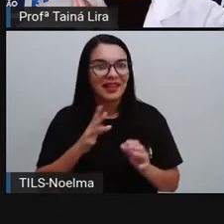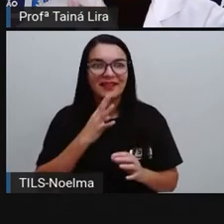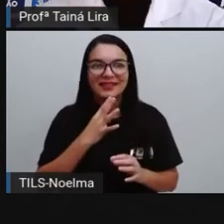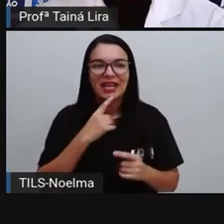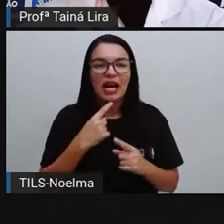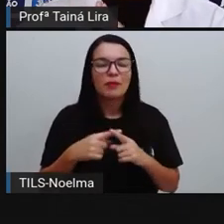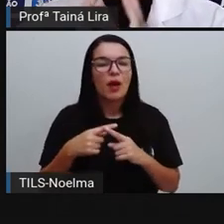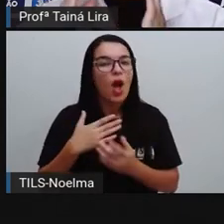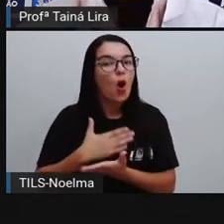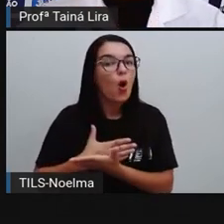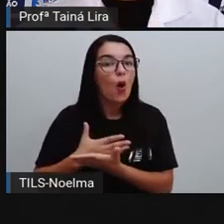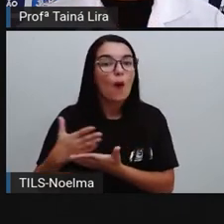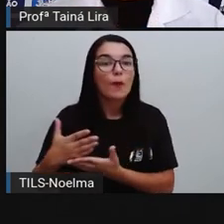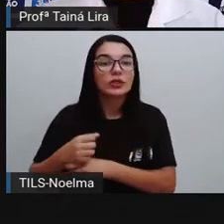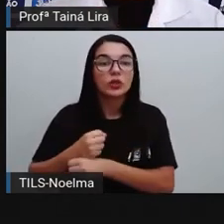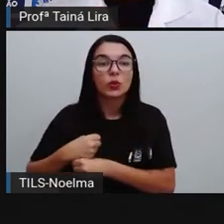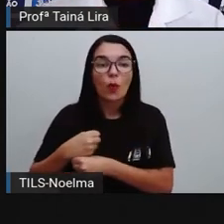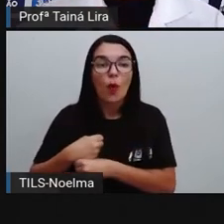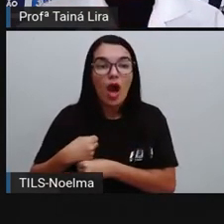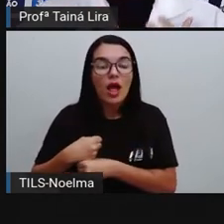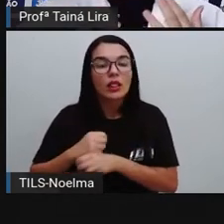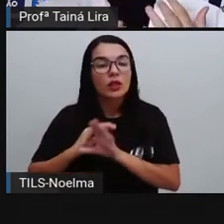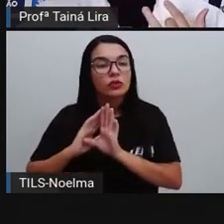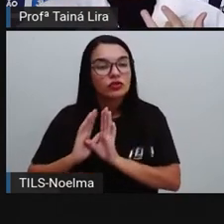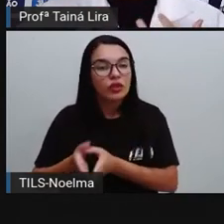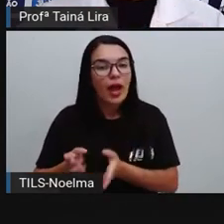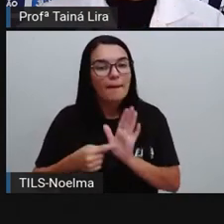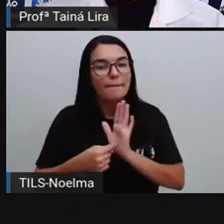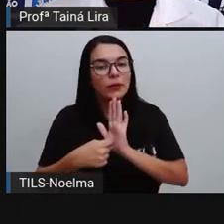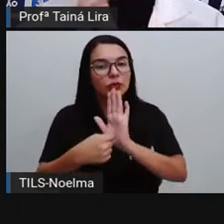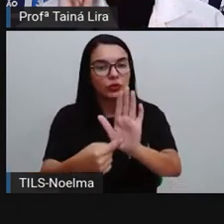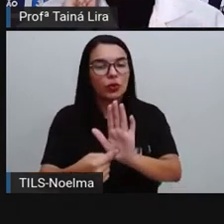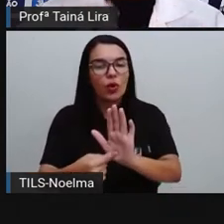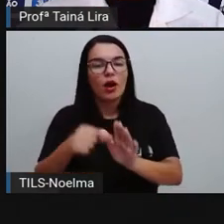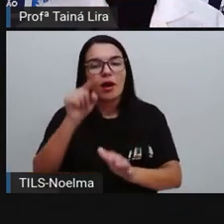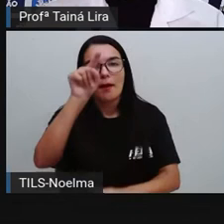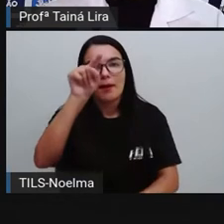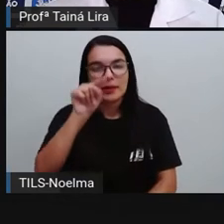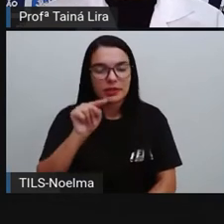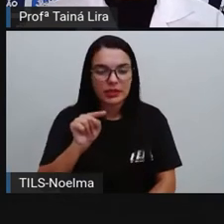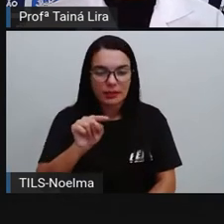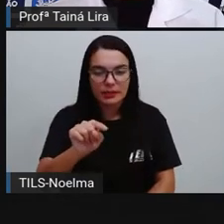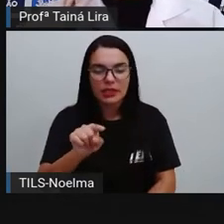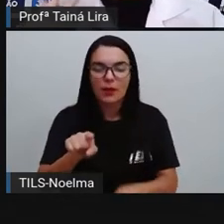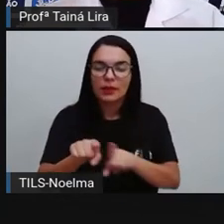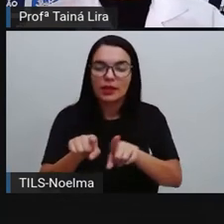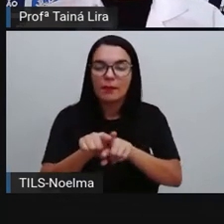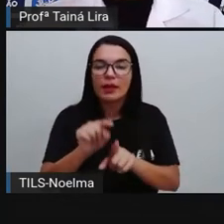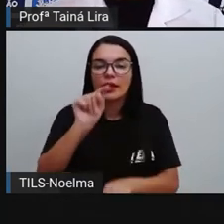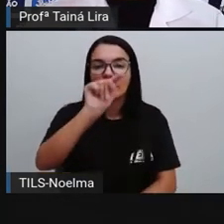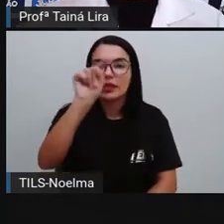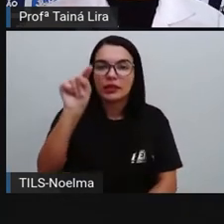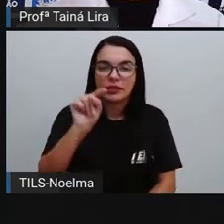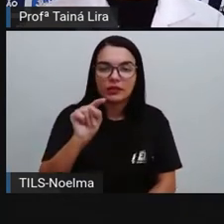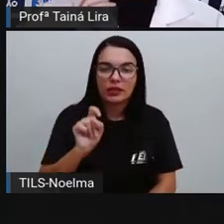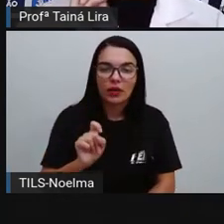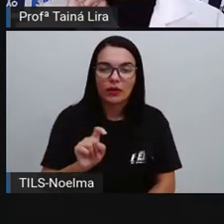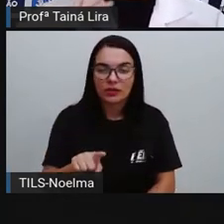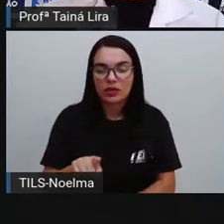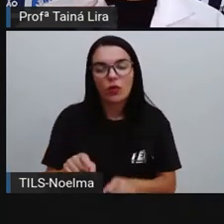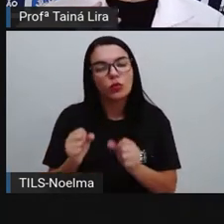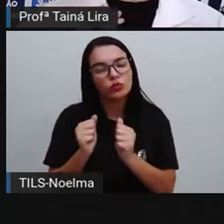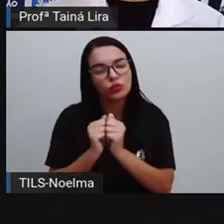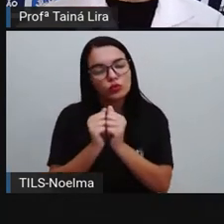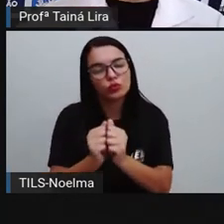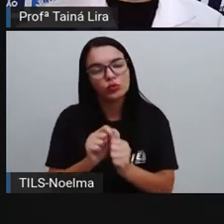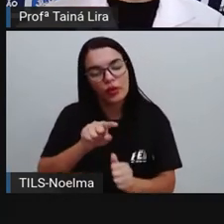mostrou para vocês esses sinais de pontuação, né? A exclamação e a interrogação, justamente com a vírgula e